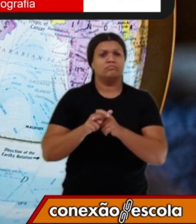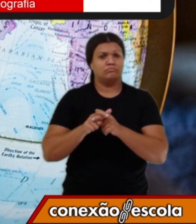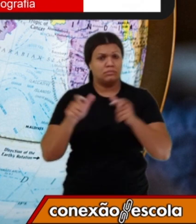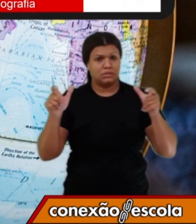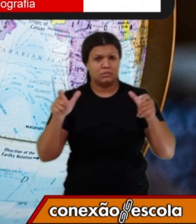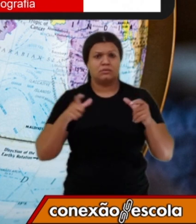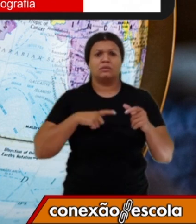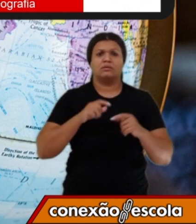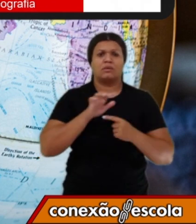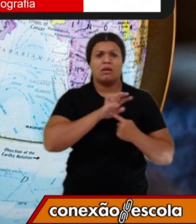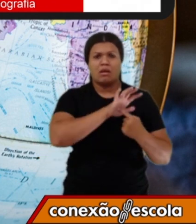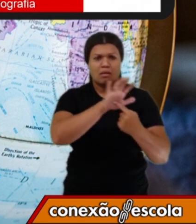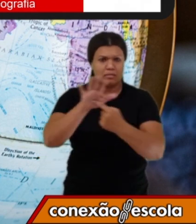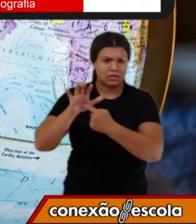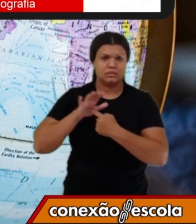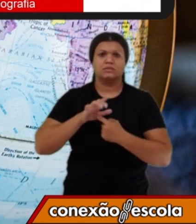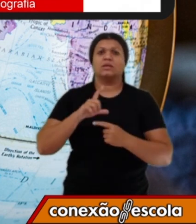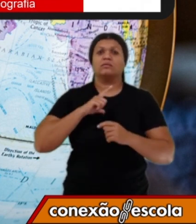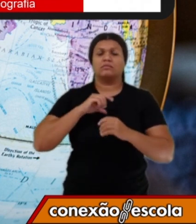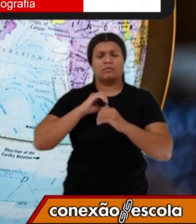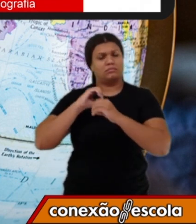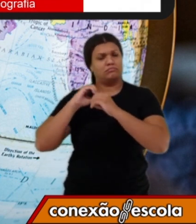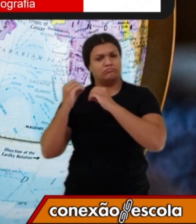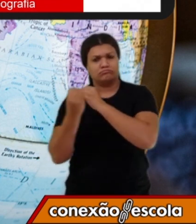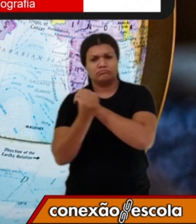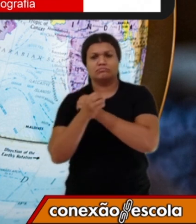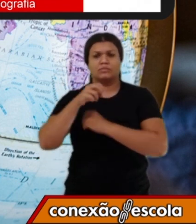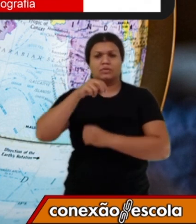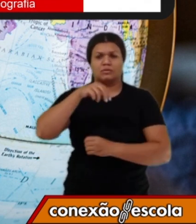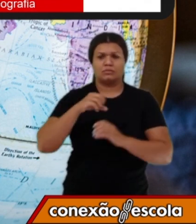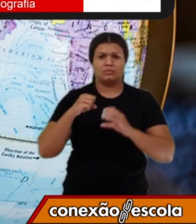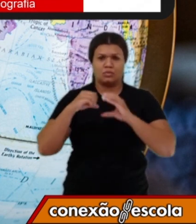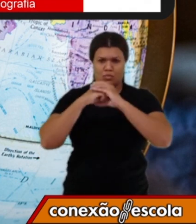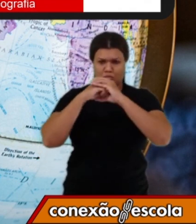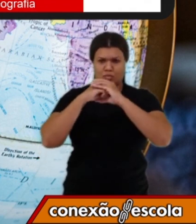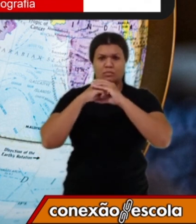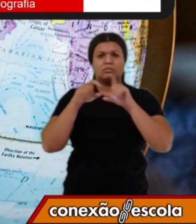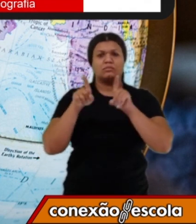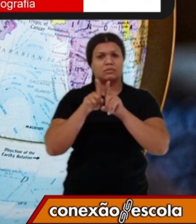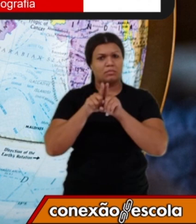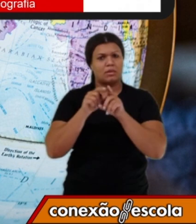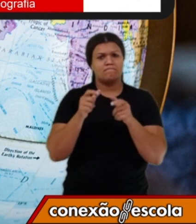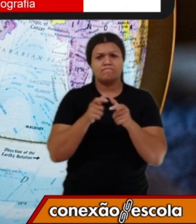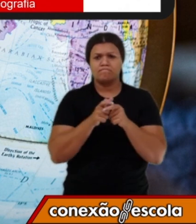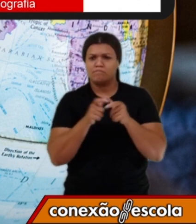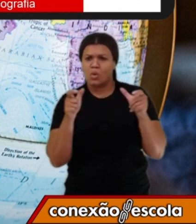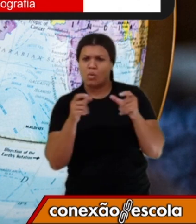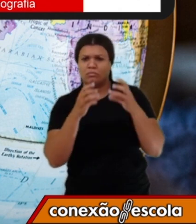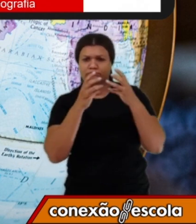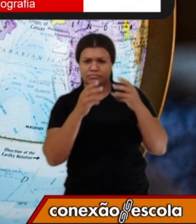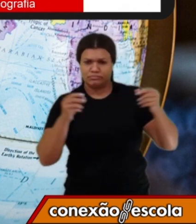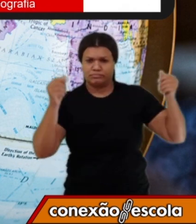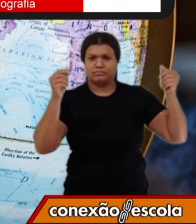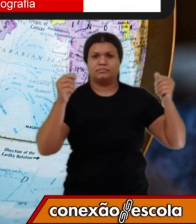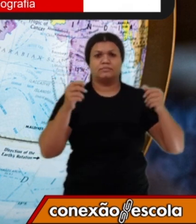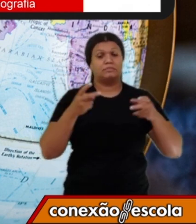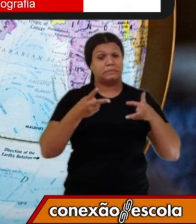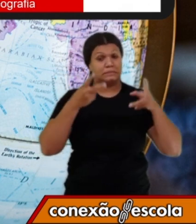apresentem núcleos e partes sólidas. É possível perceber na imagem